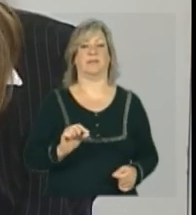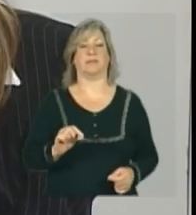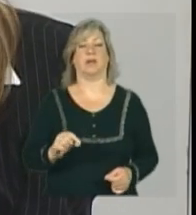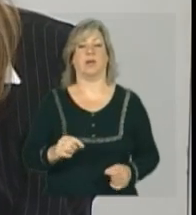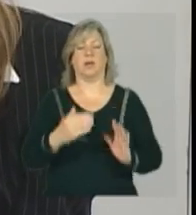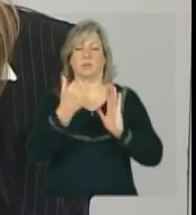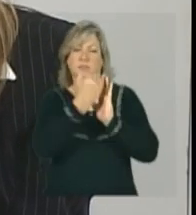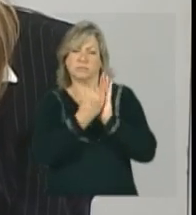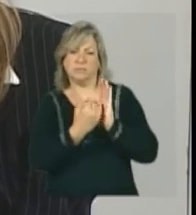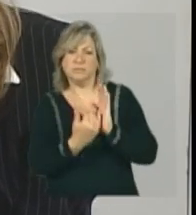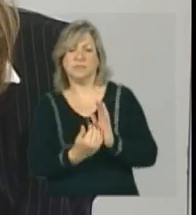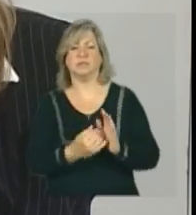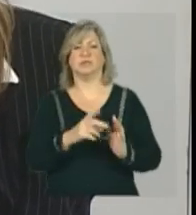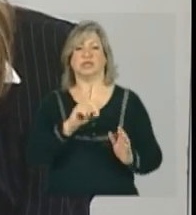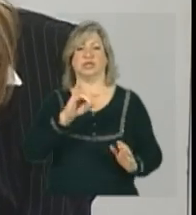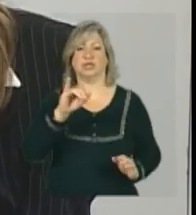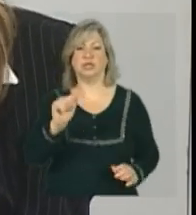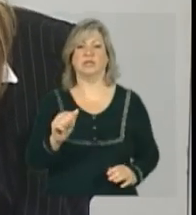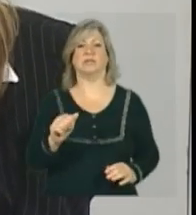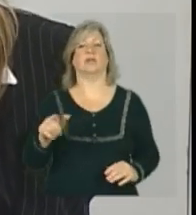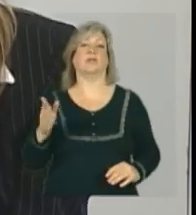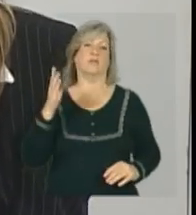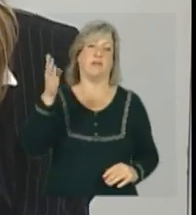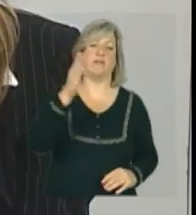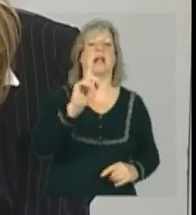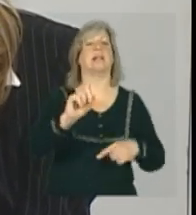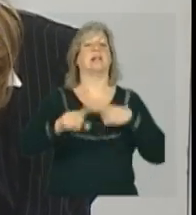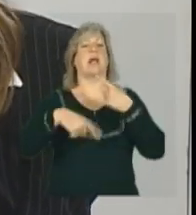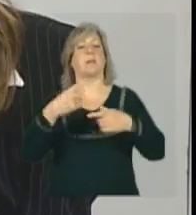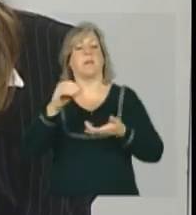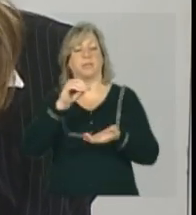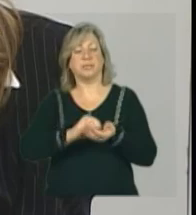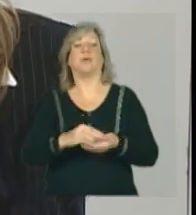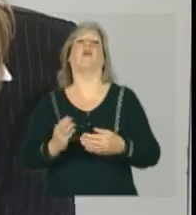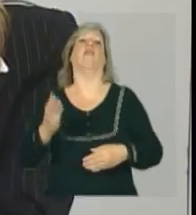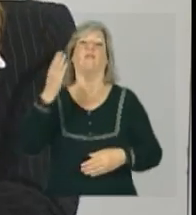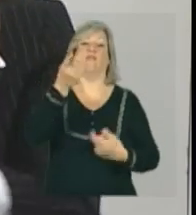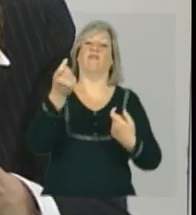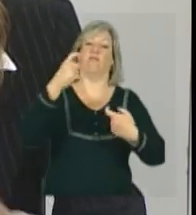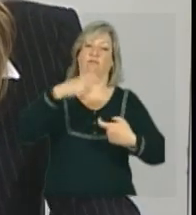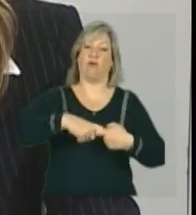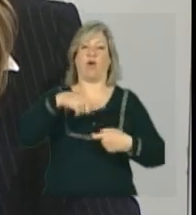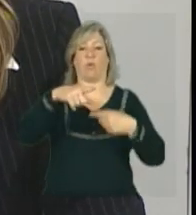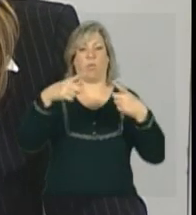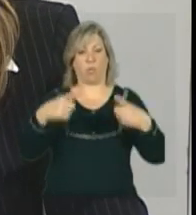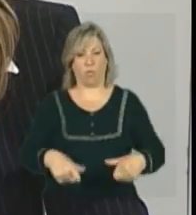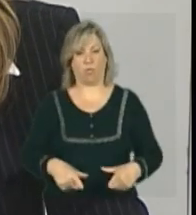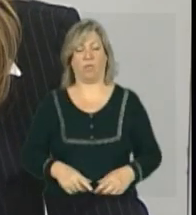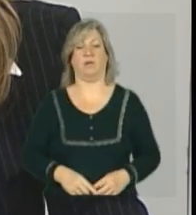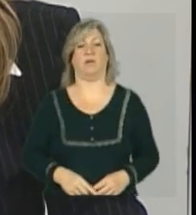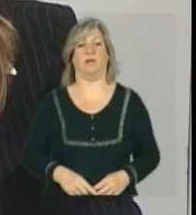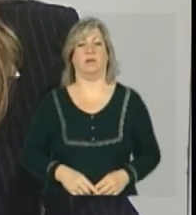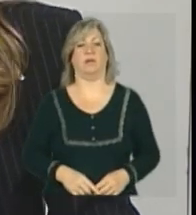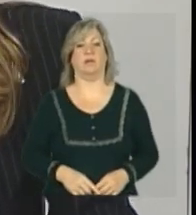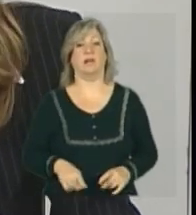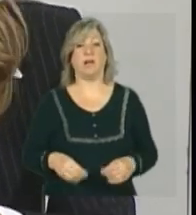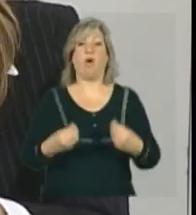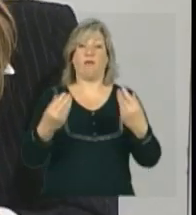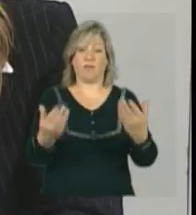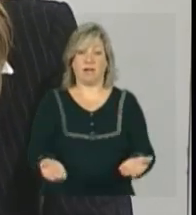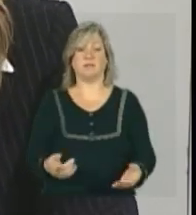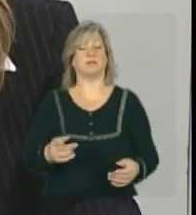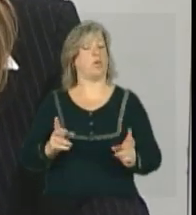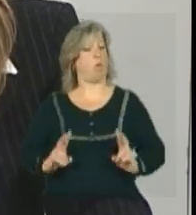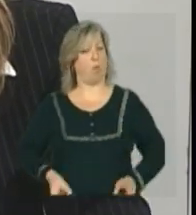estabelecido, essa equipe volta ao município, ao local, né, àquele território e oferece,